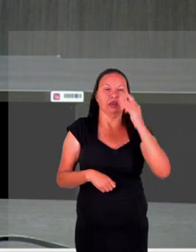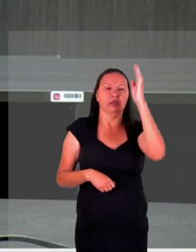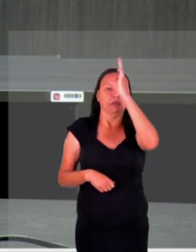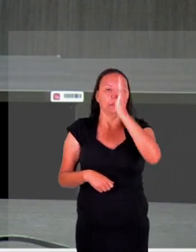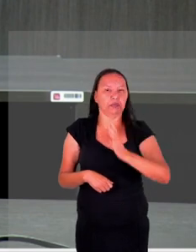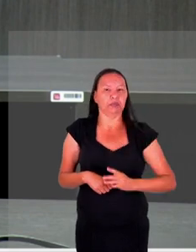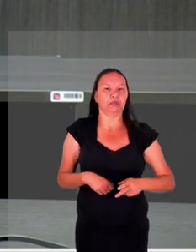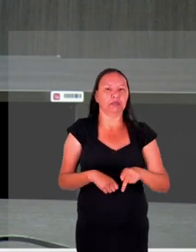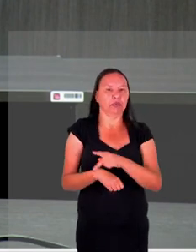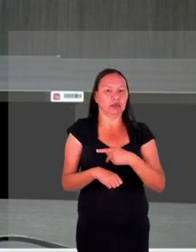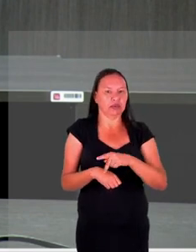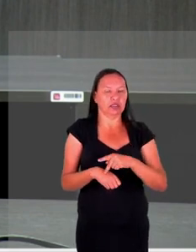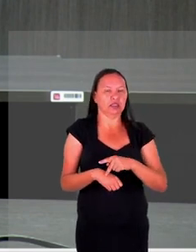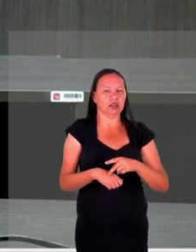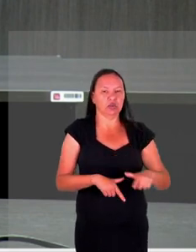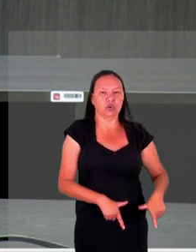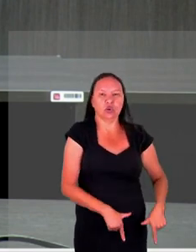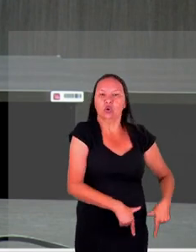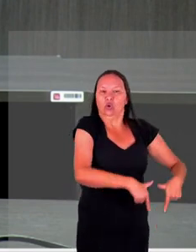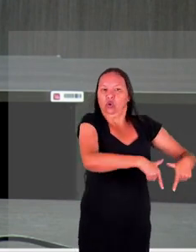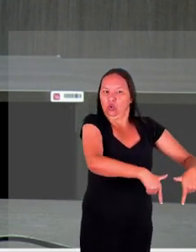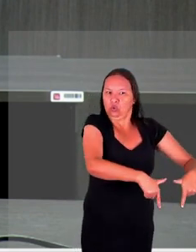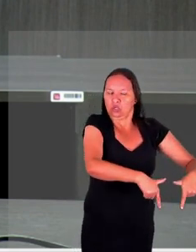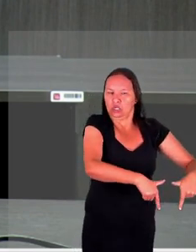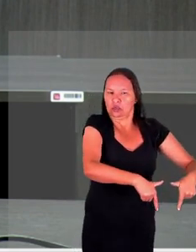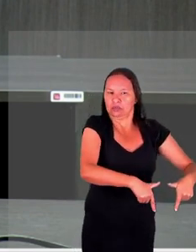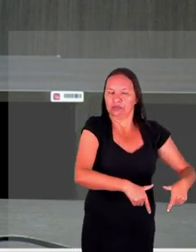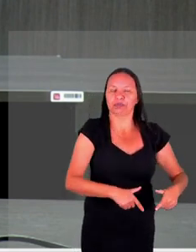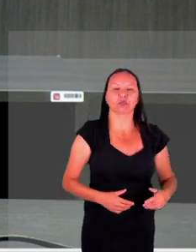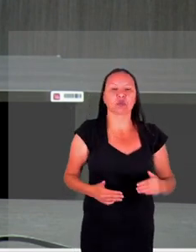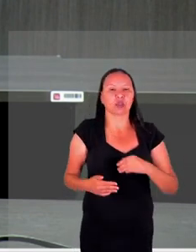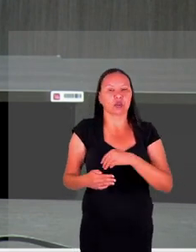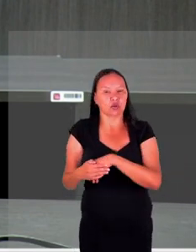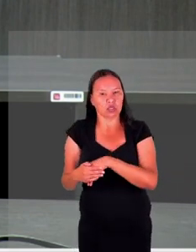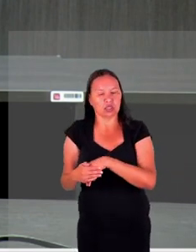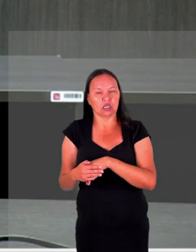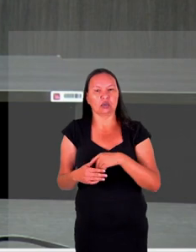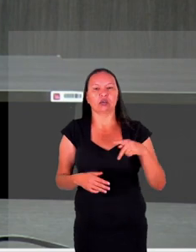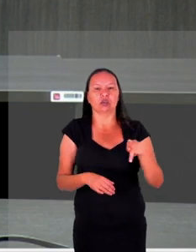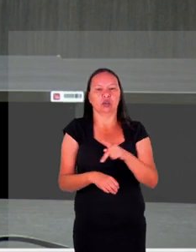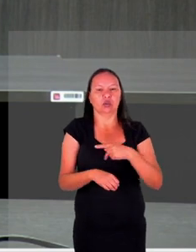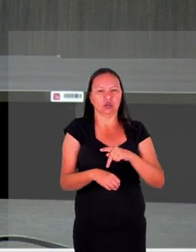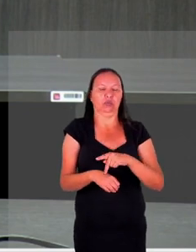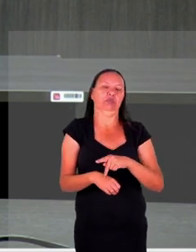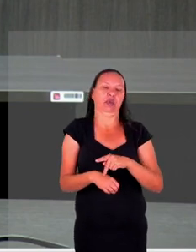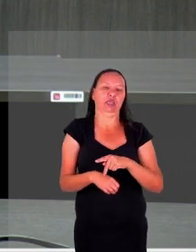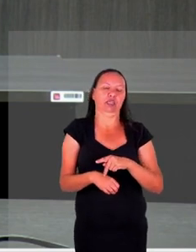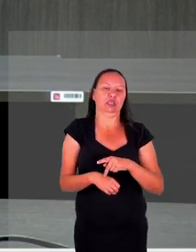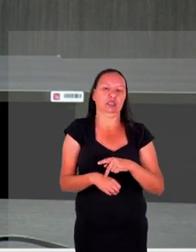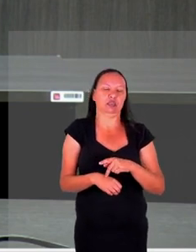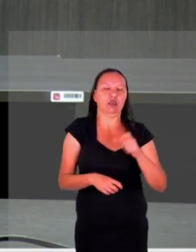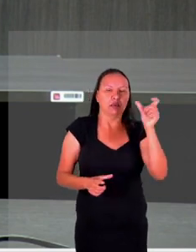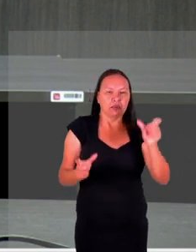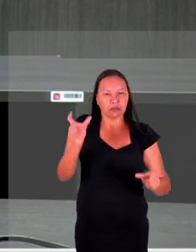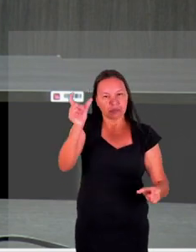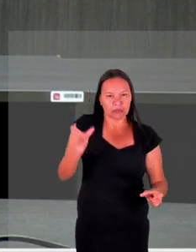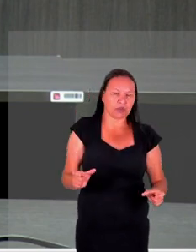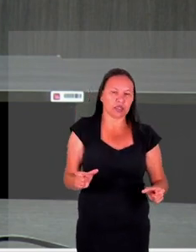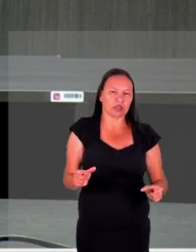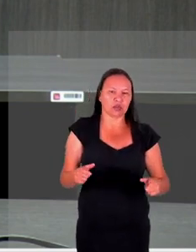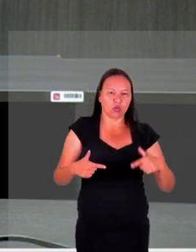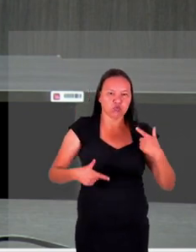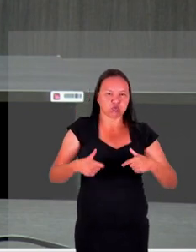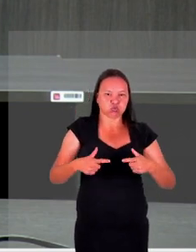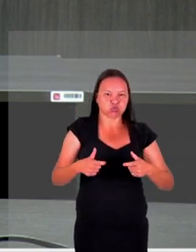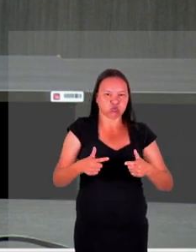nessa seara vimos as diversas restrições internas de diversos países quanto a atuação como soldados estrangeiros em guerras em outros